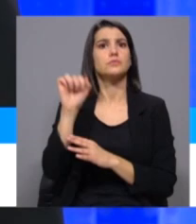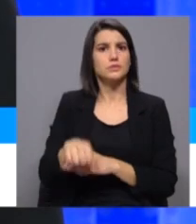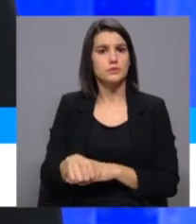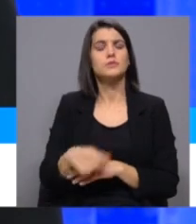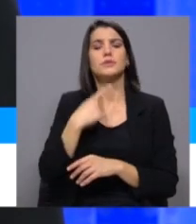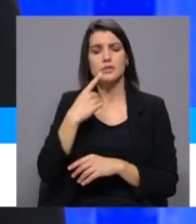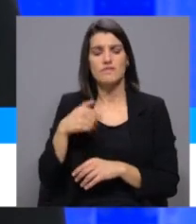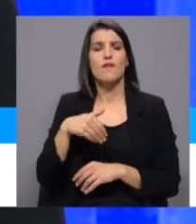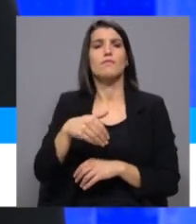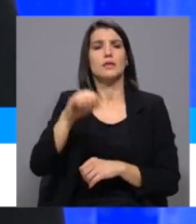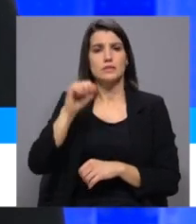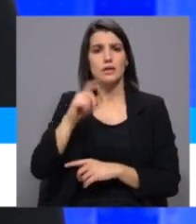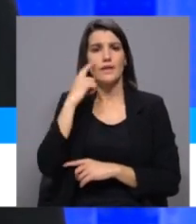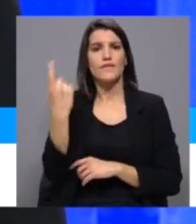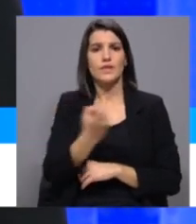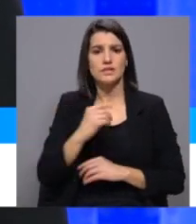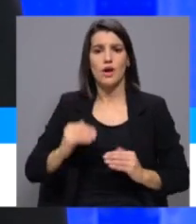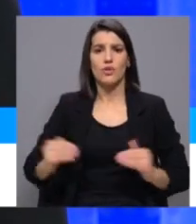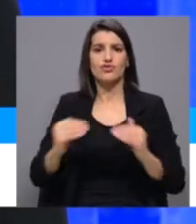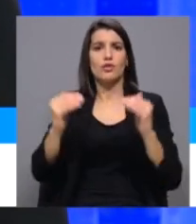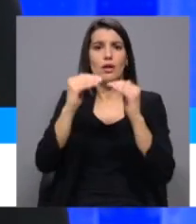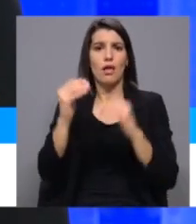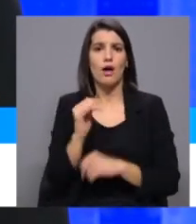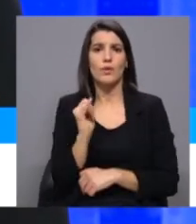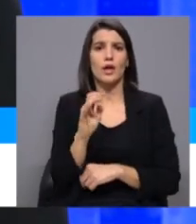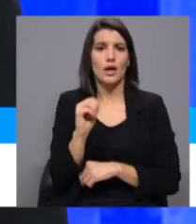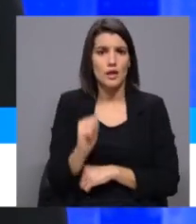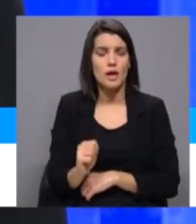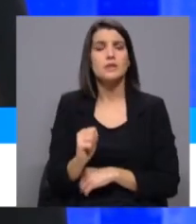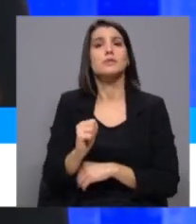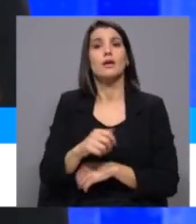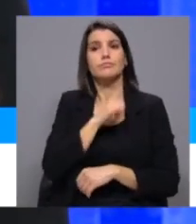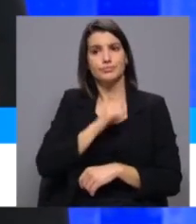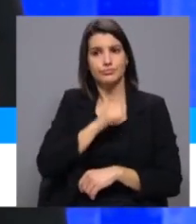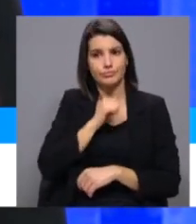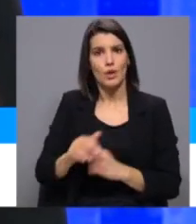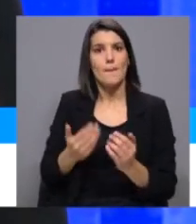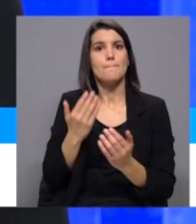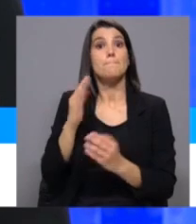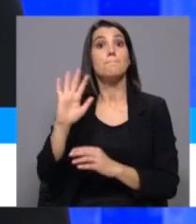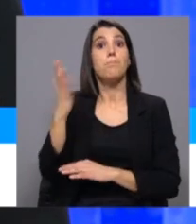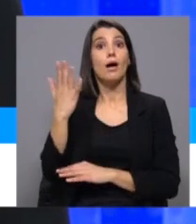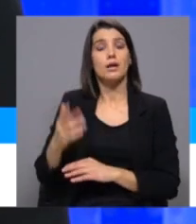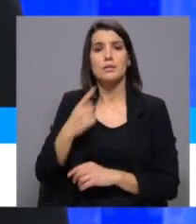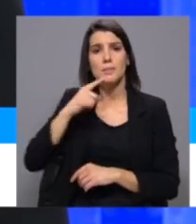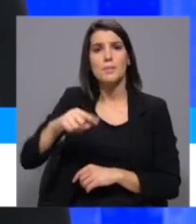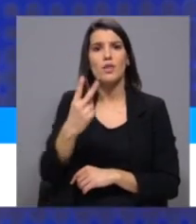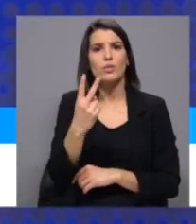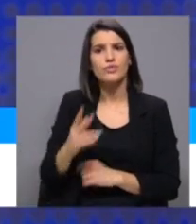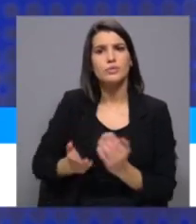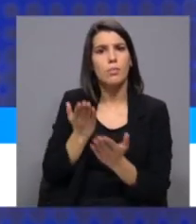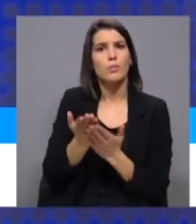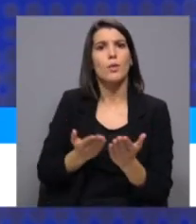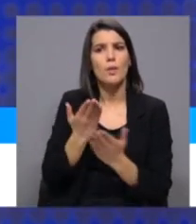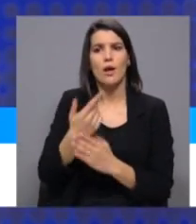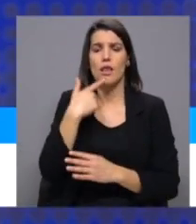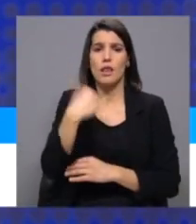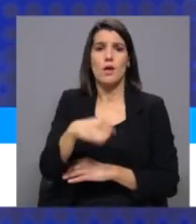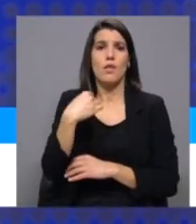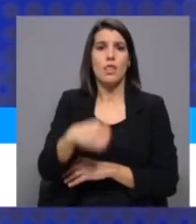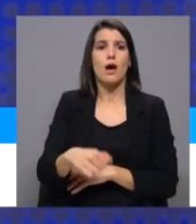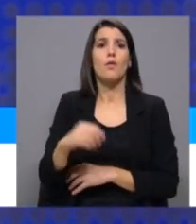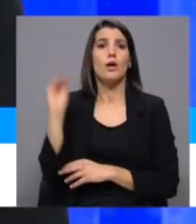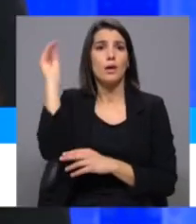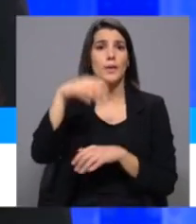iria existir esta revisão dos escalões, cedendo à medida que o PAN já tinha apresentado por dois anos consecutivos e que foi rejeitada pela Assembleia da